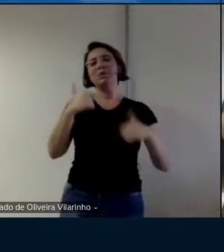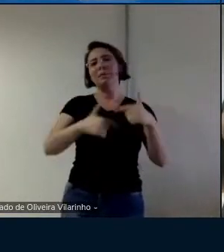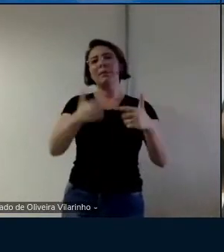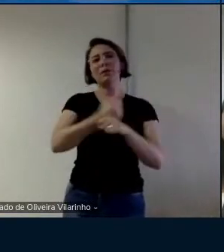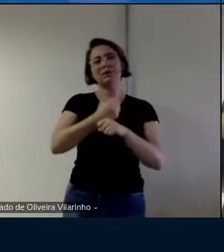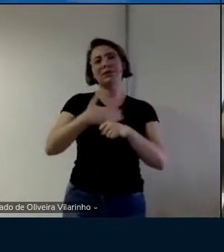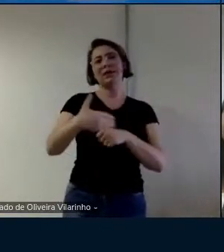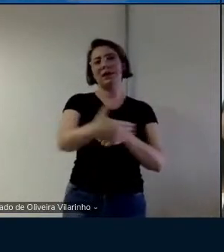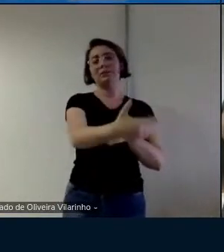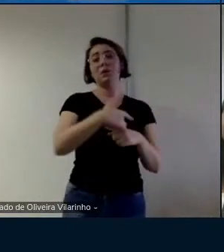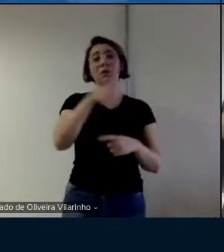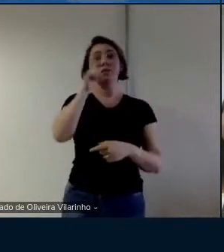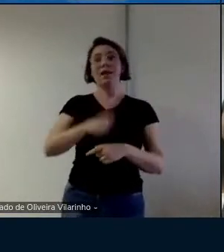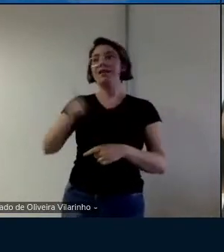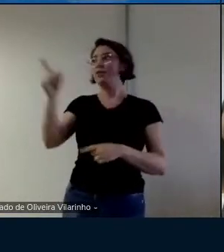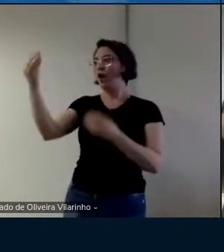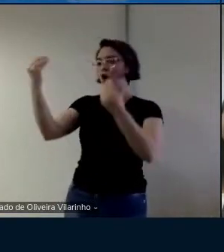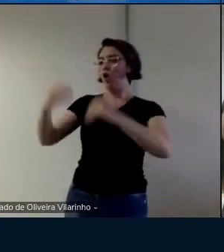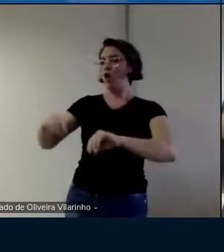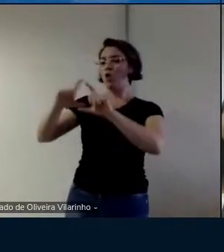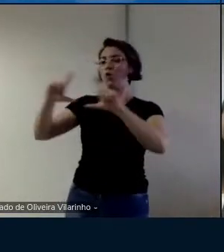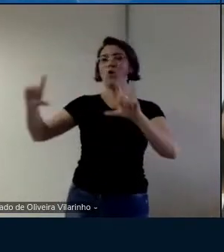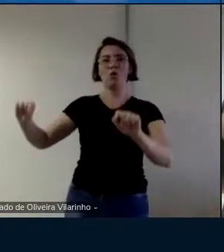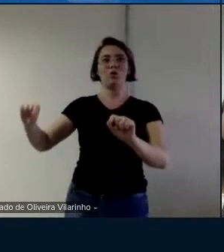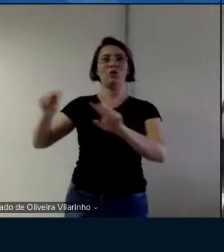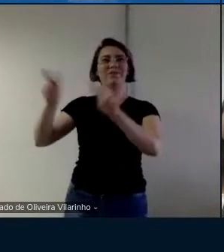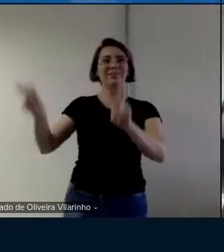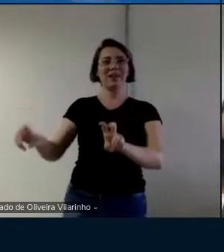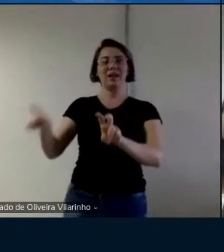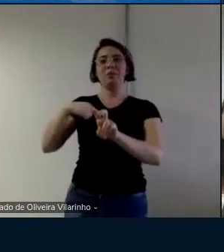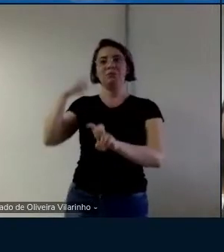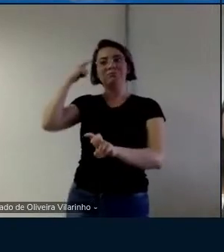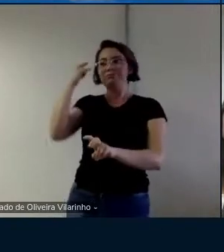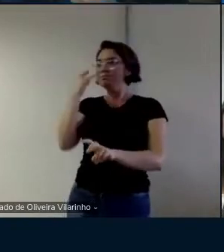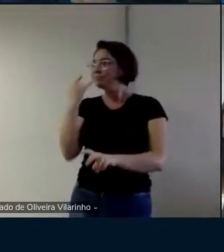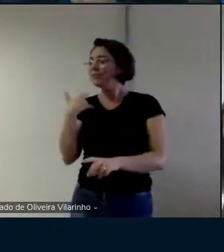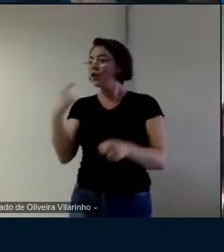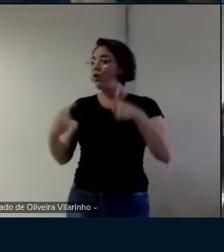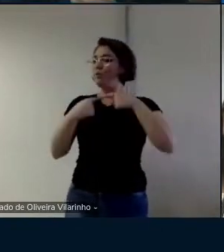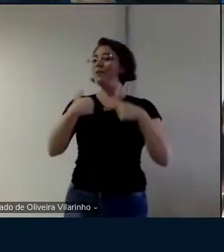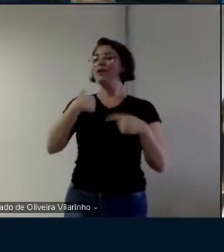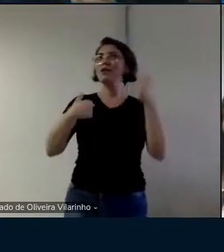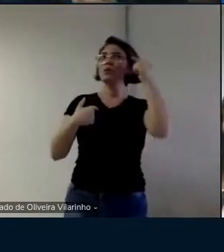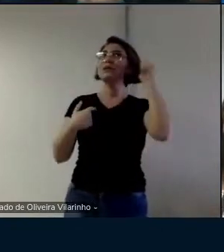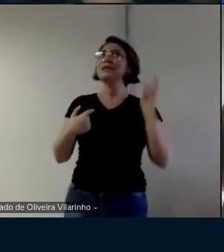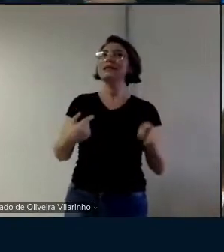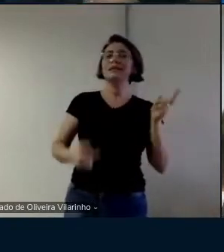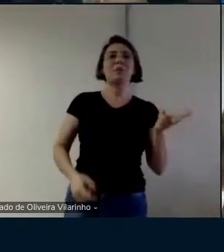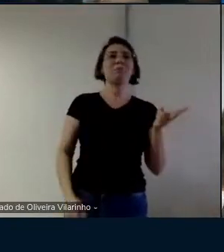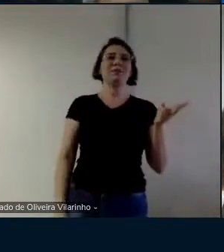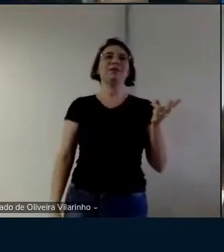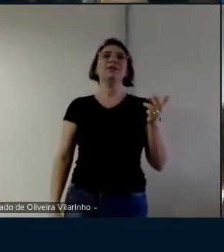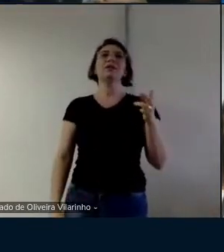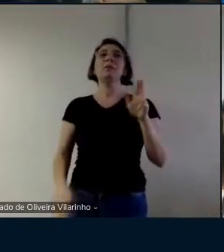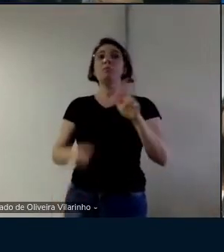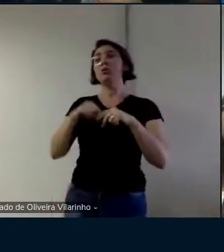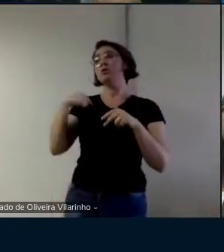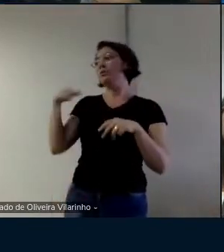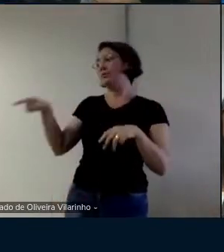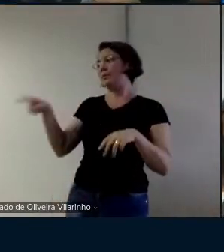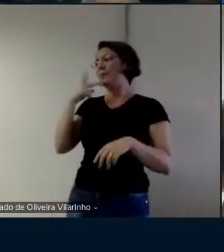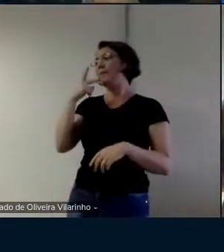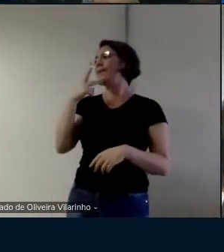então eu achei muito interessante o trabalho de vocês desenvolver exatamente eu acho que ela foi muito feliz então assim eu